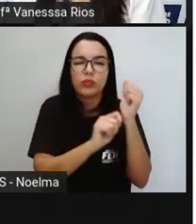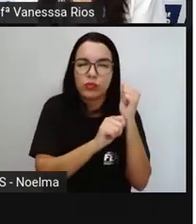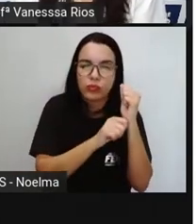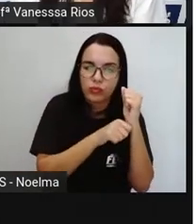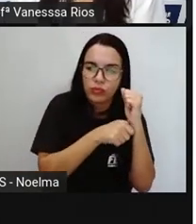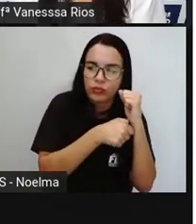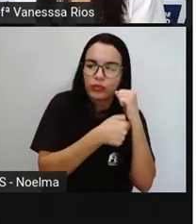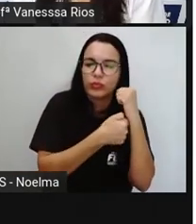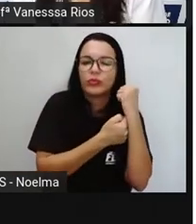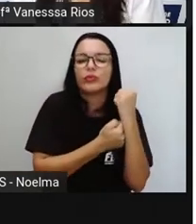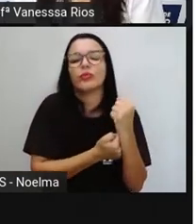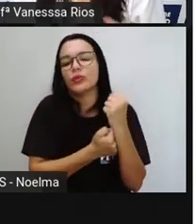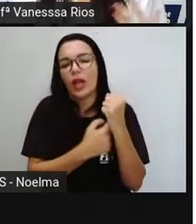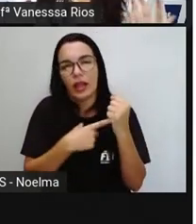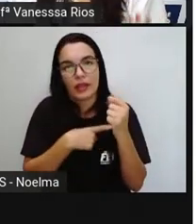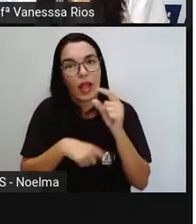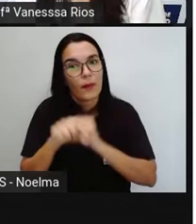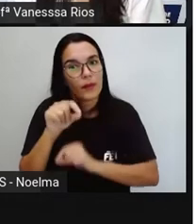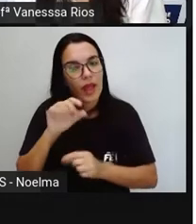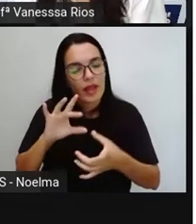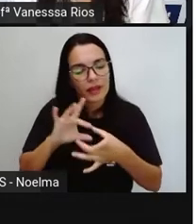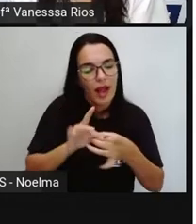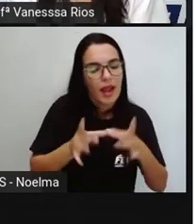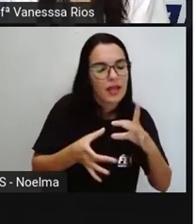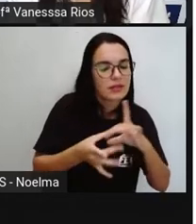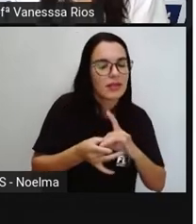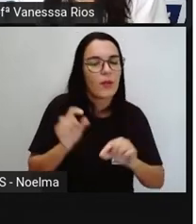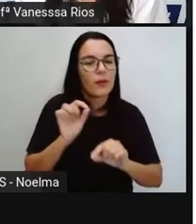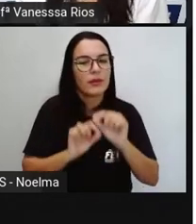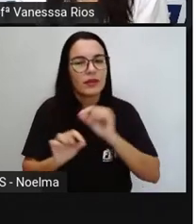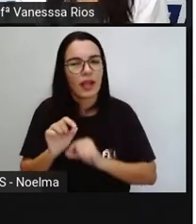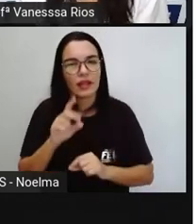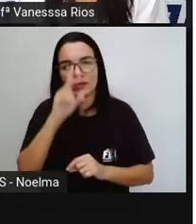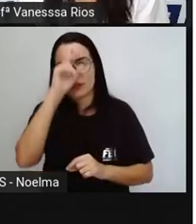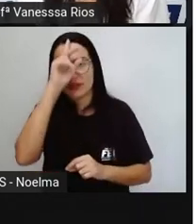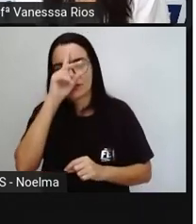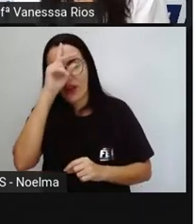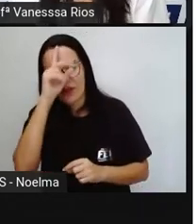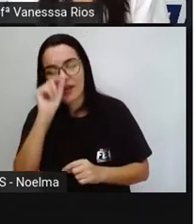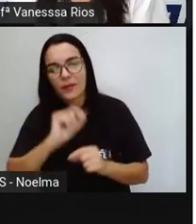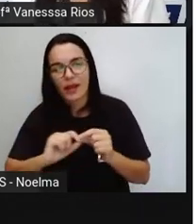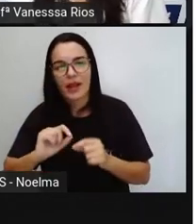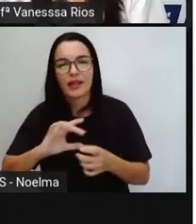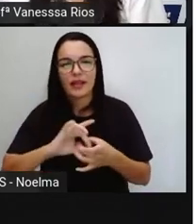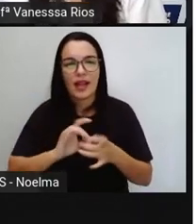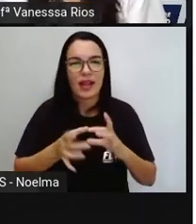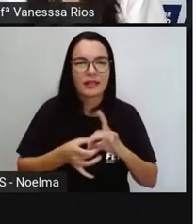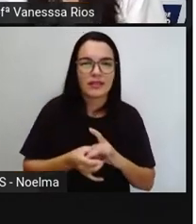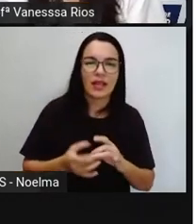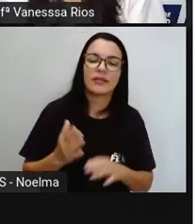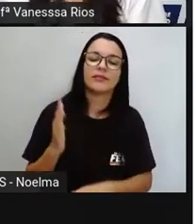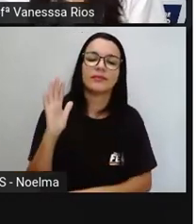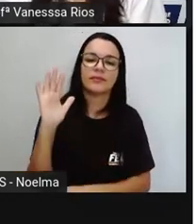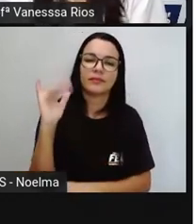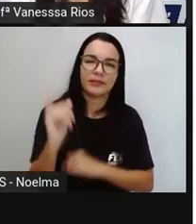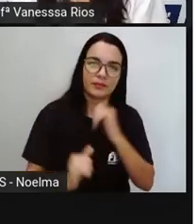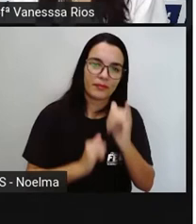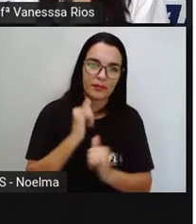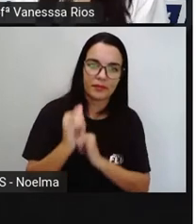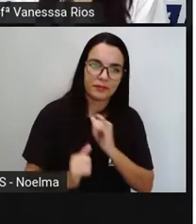ou a relação que a gente poderia pensar quando a história é contada, que é a Floresta